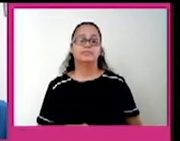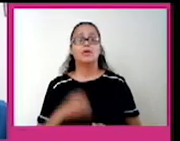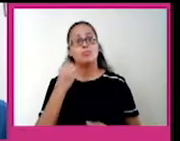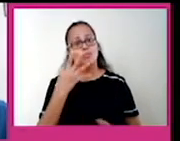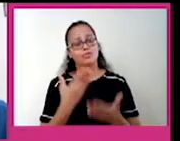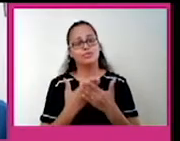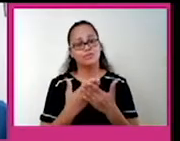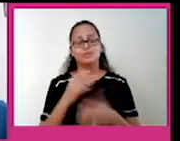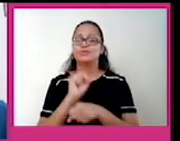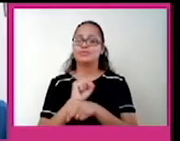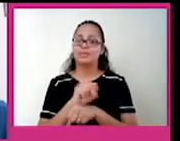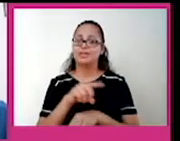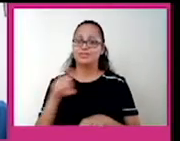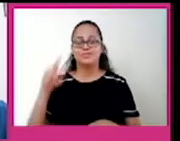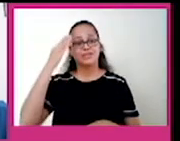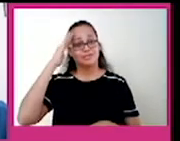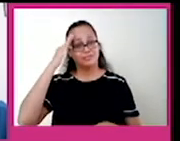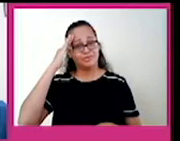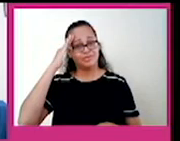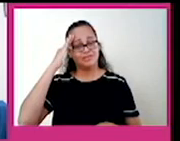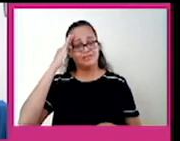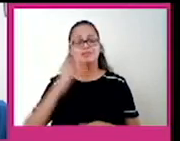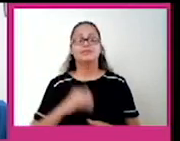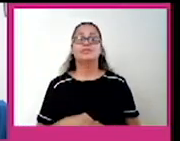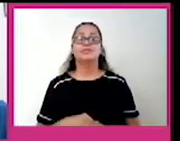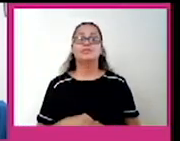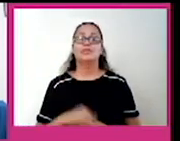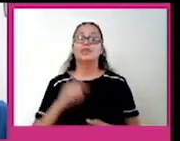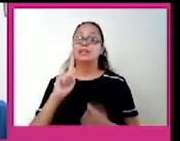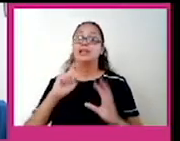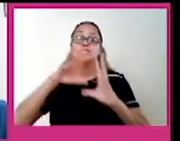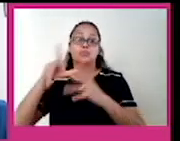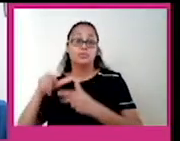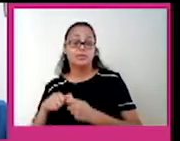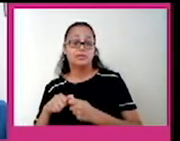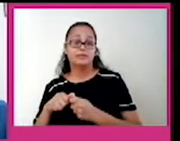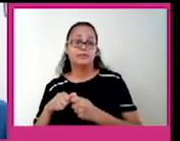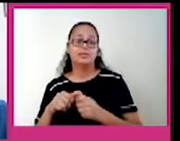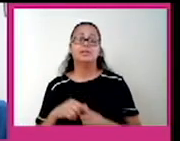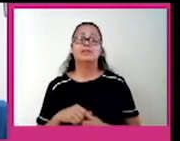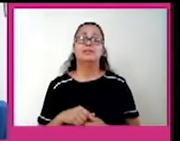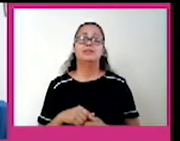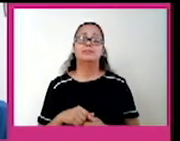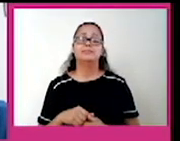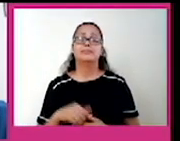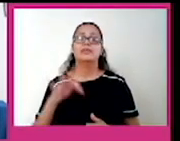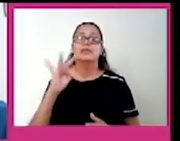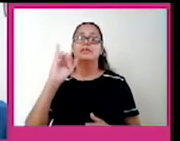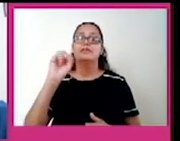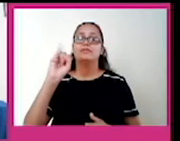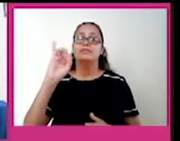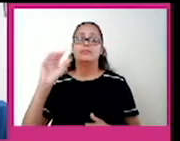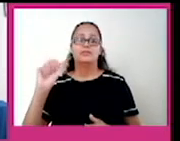Bons estudos. Espero que vocês tenham compreendido, né? Essa parte aí da geografia, que a gente chama de geografia física, né? Que